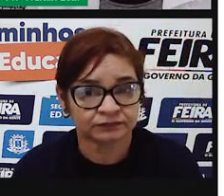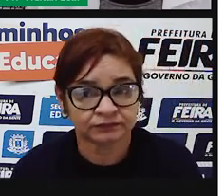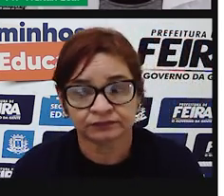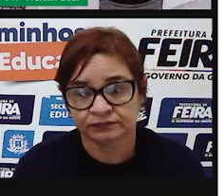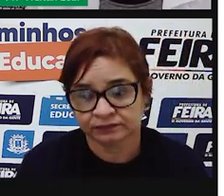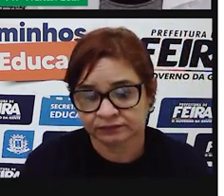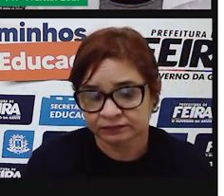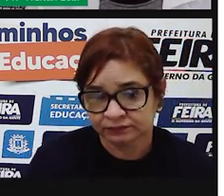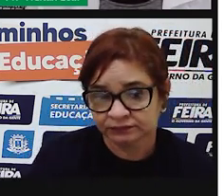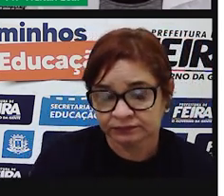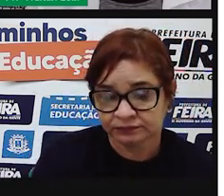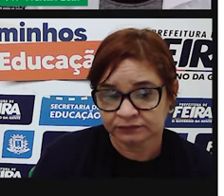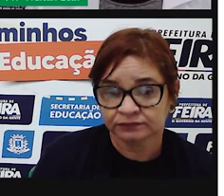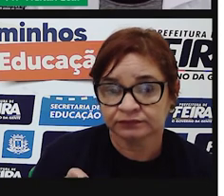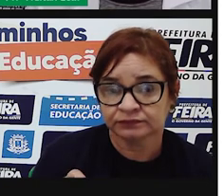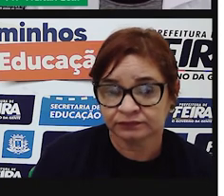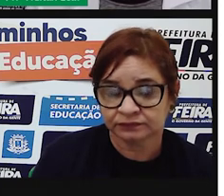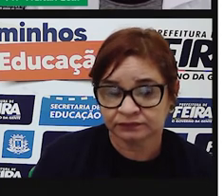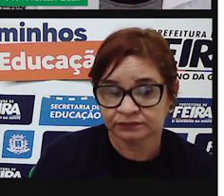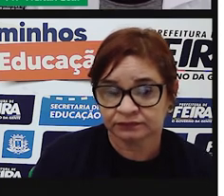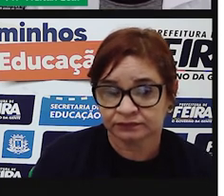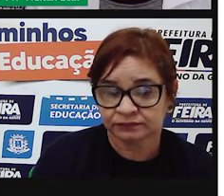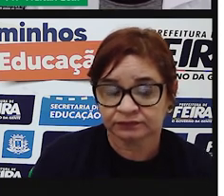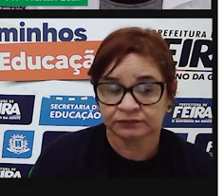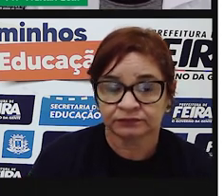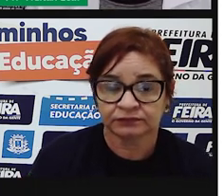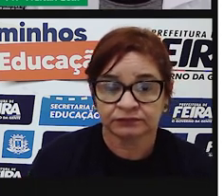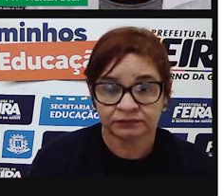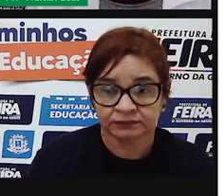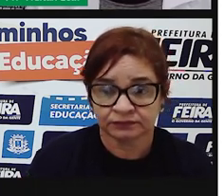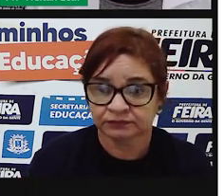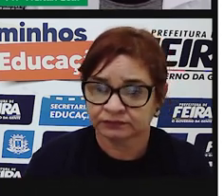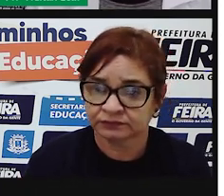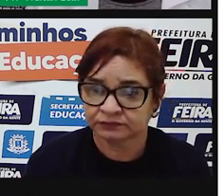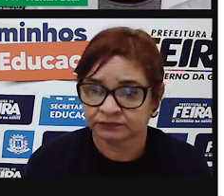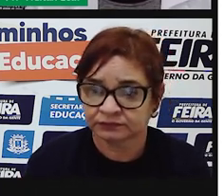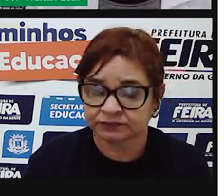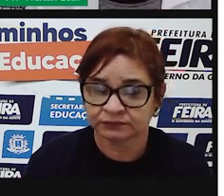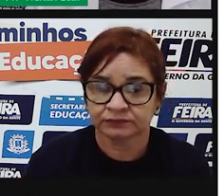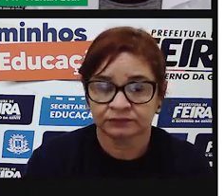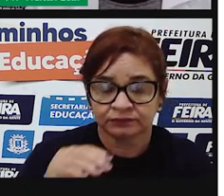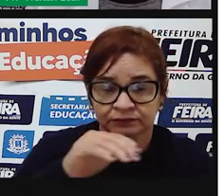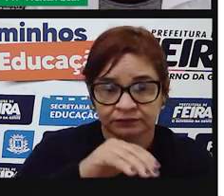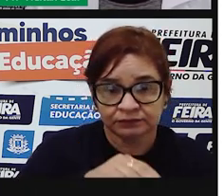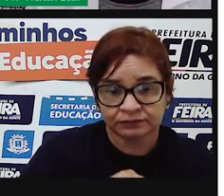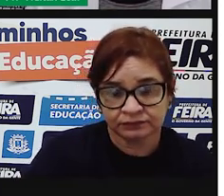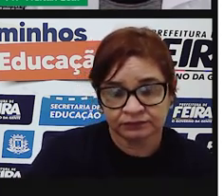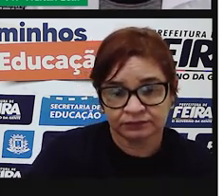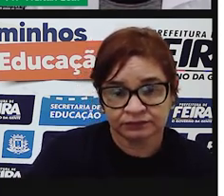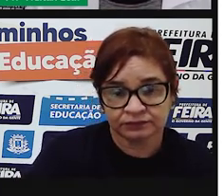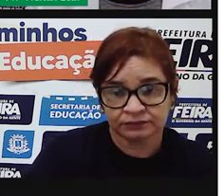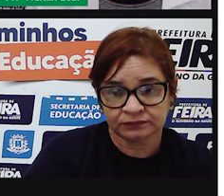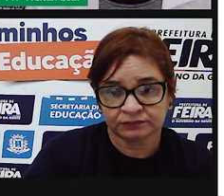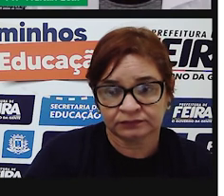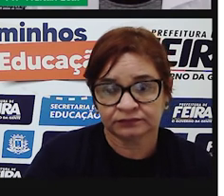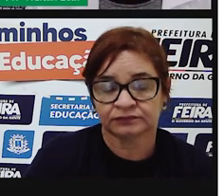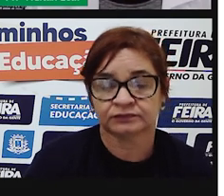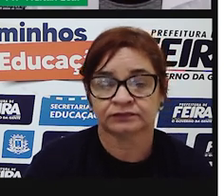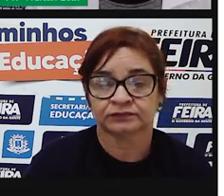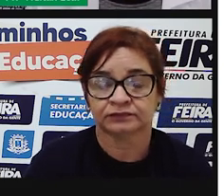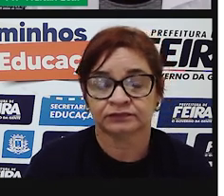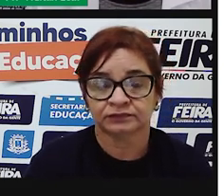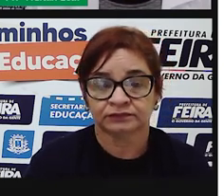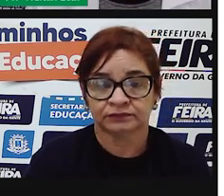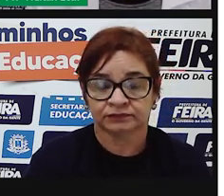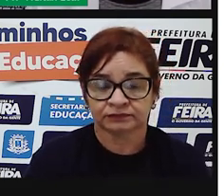outro, que ele não esqueceu de levar. E que foi solicitado pela outra pessoa que está falando com